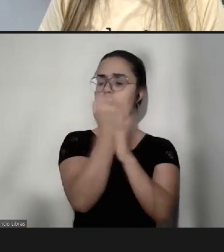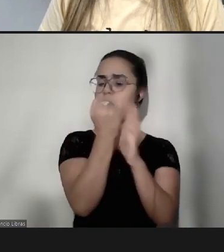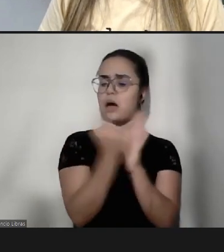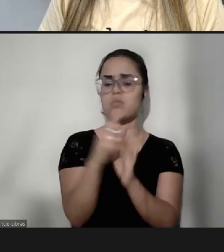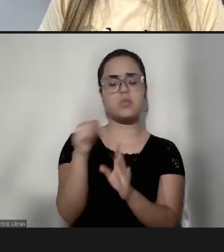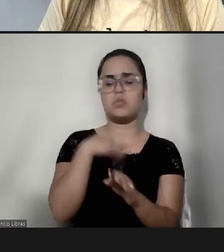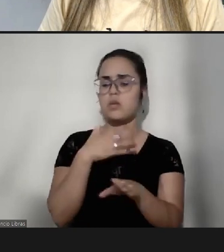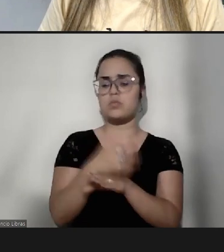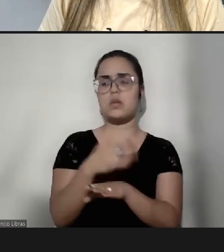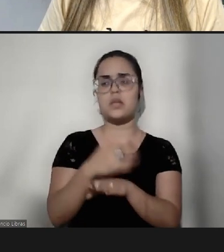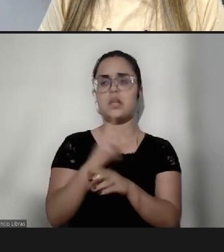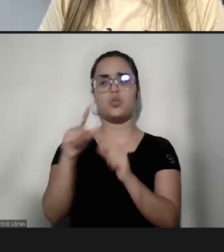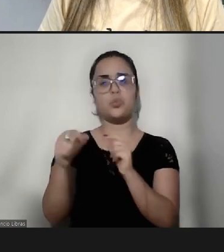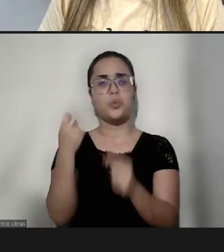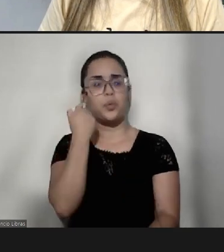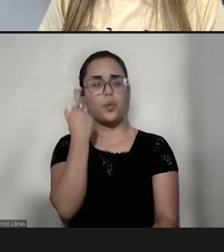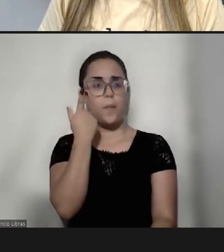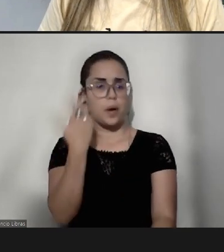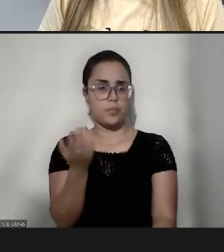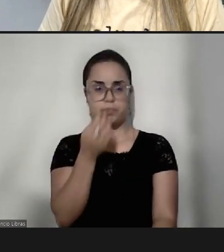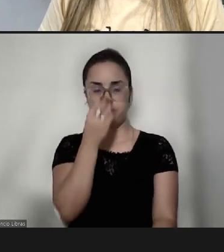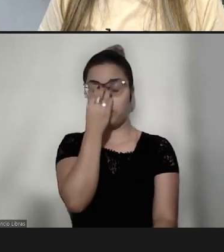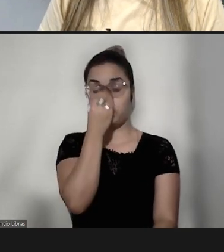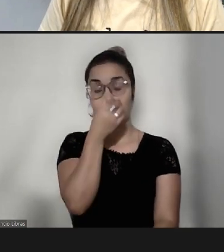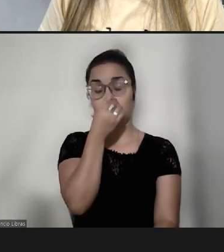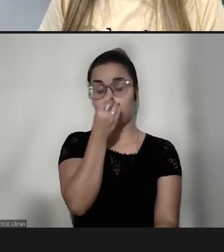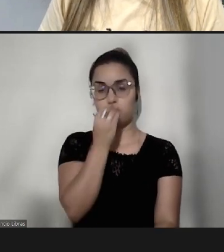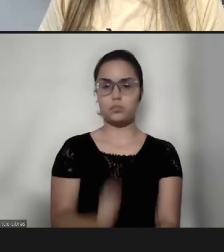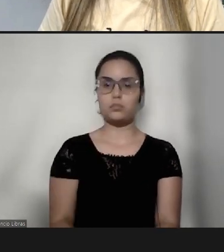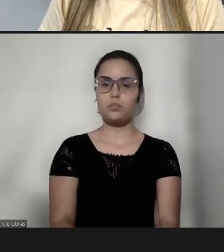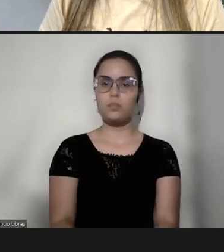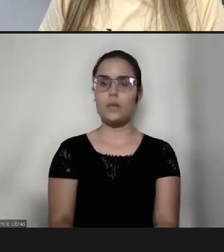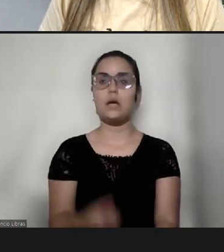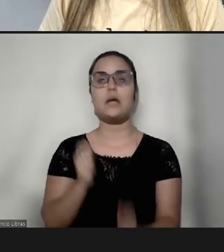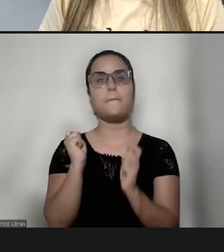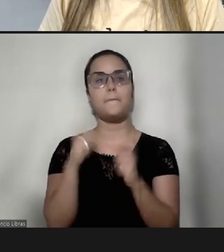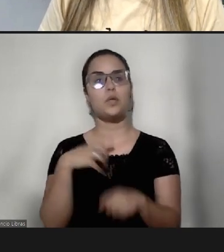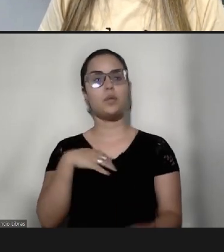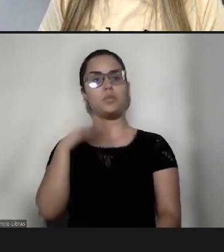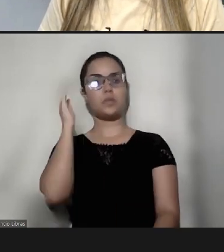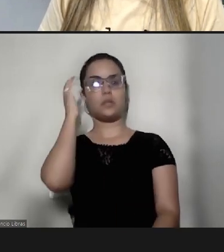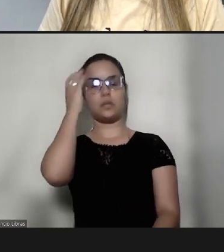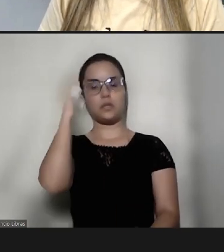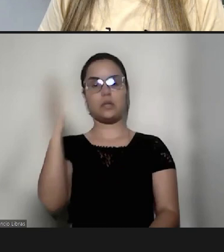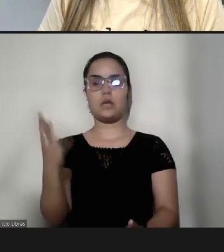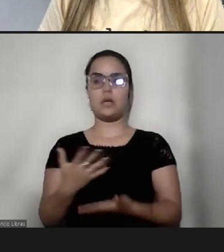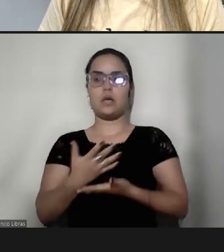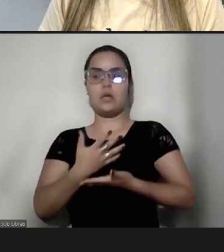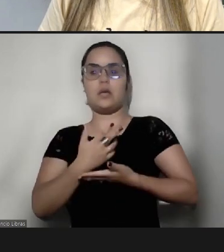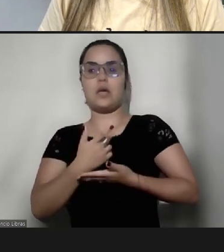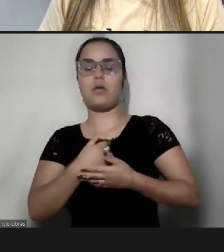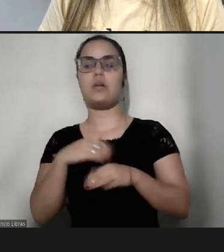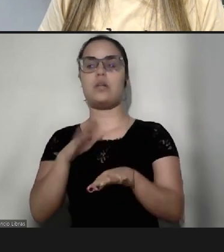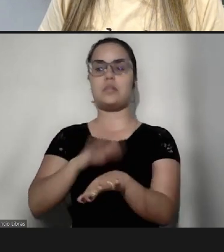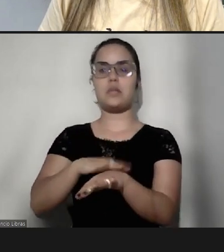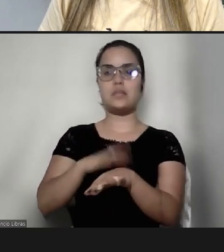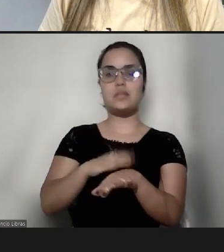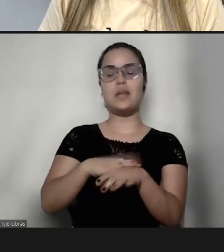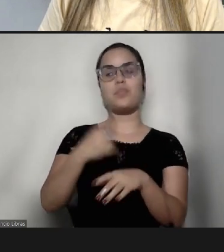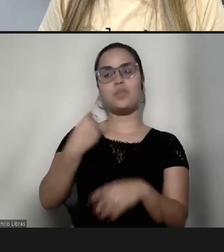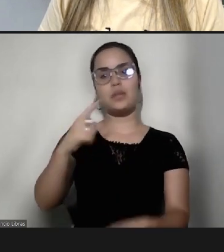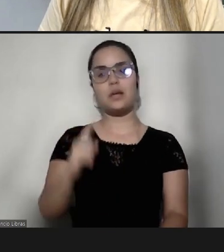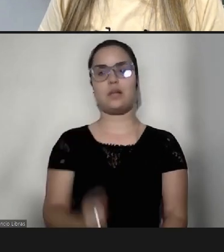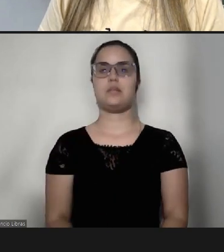dentro ali do padrãozinho, e a gente poder entendê-los, e acolhê-los, nesse tempo e nesse ritmo deles.